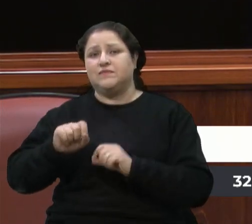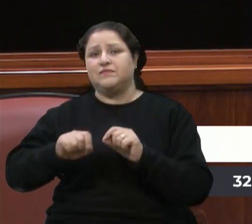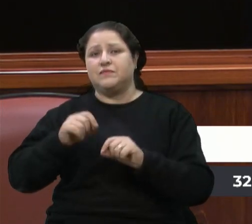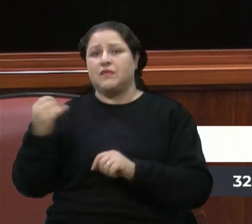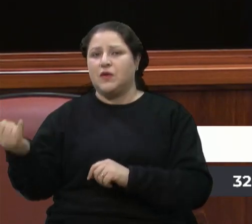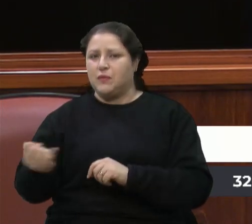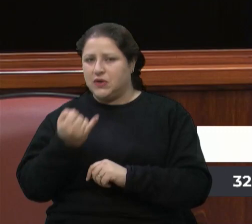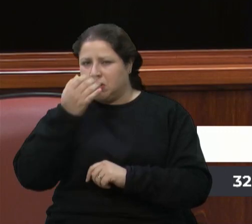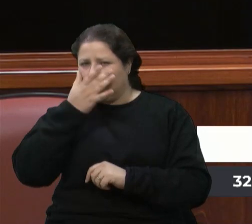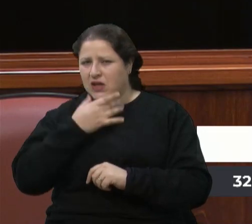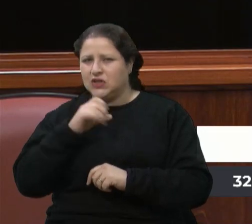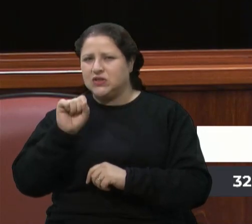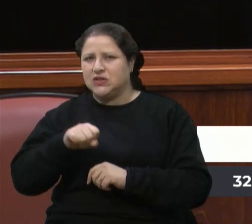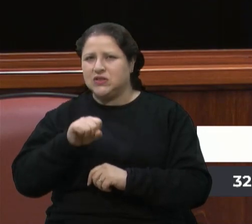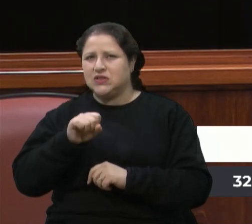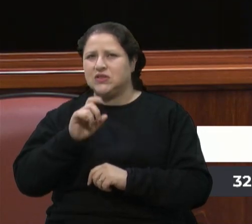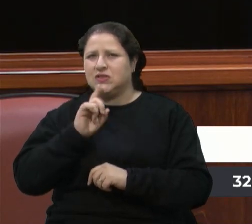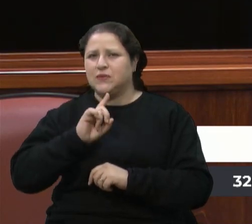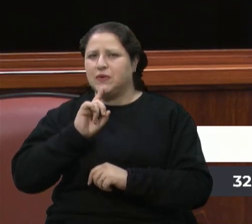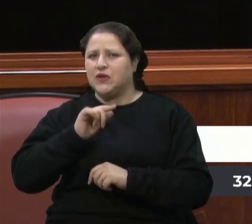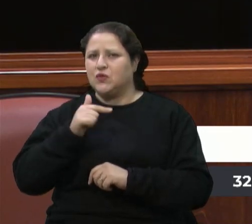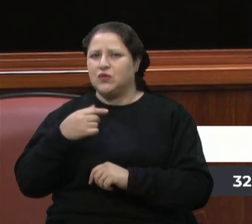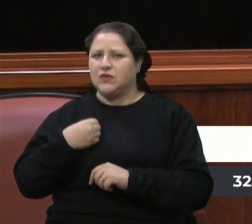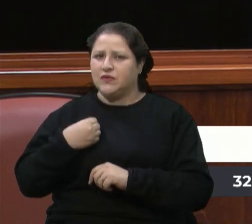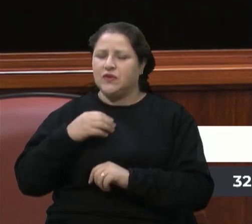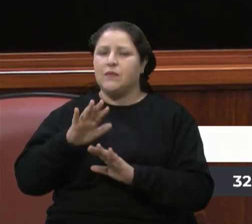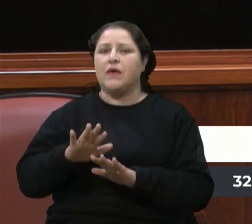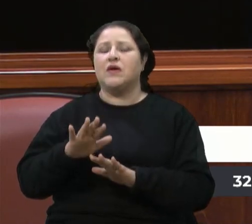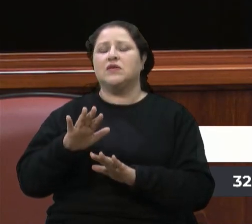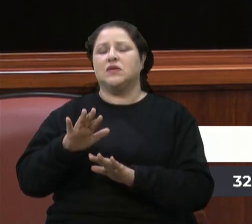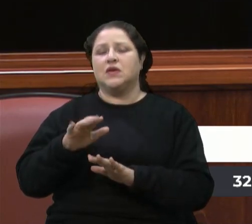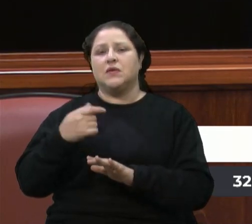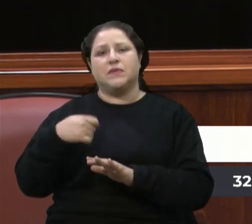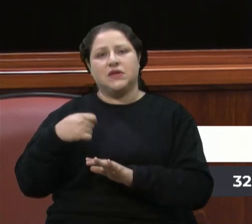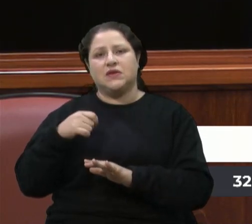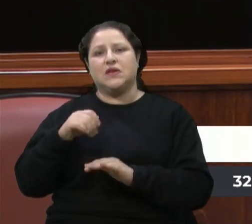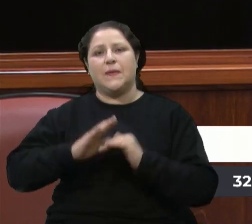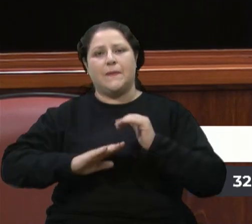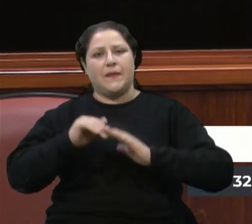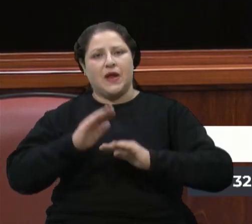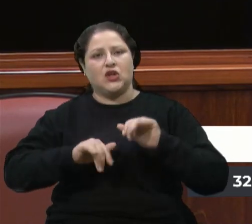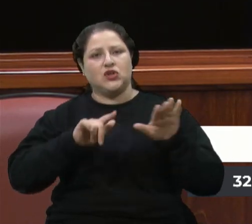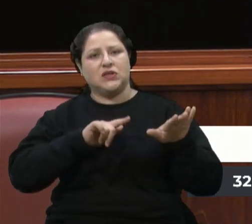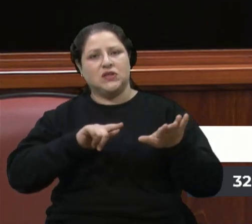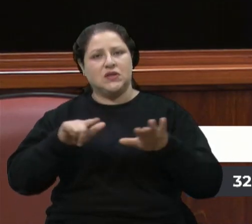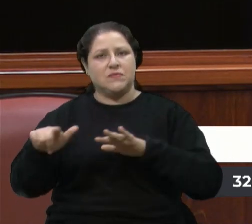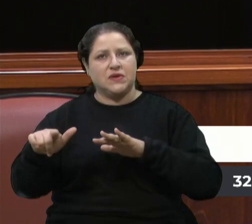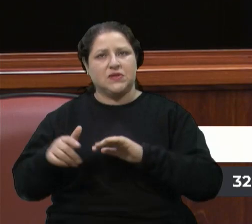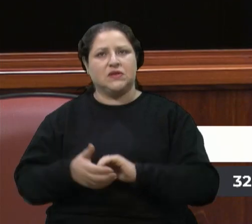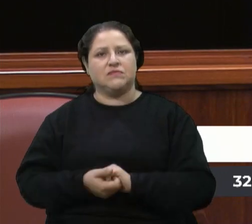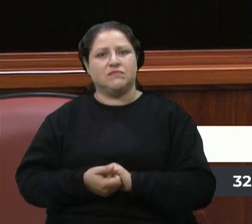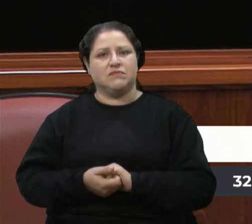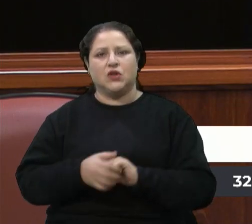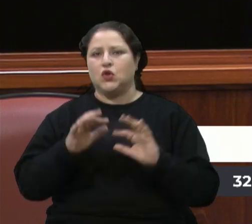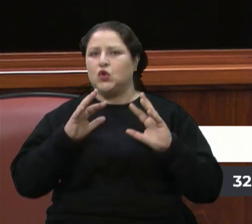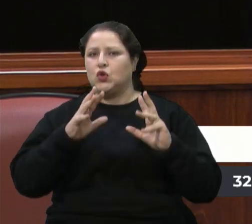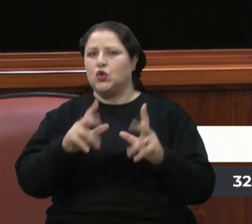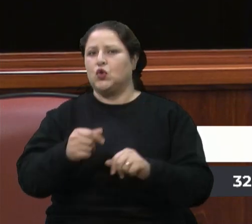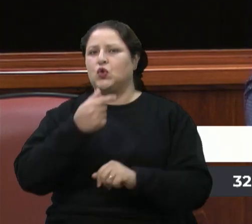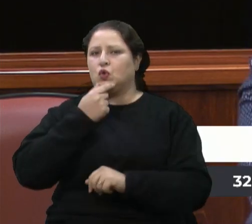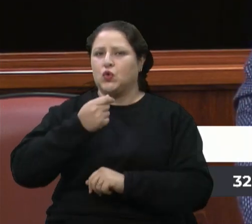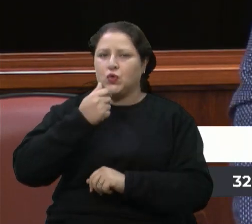acho sim, vereador Alberto não está aqui, mas a ideia é que nós possamos colocar em prática essa semana todos e todas,